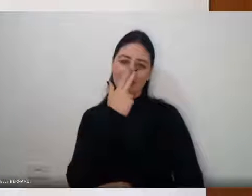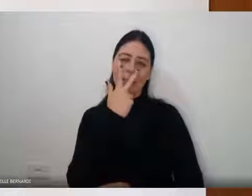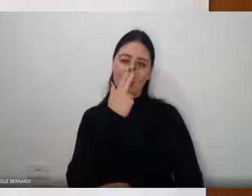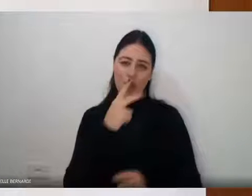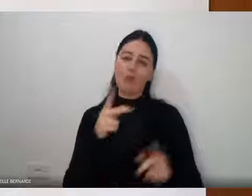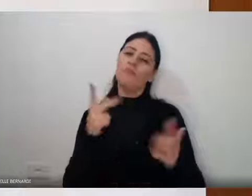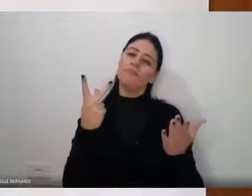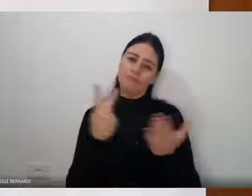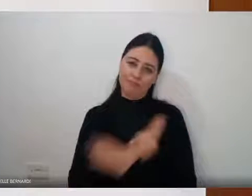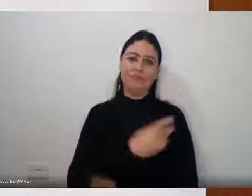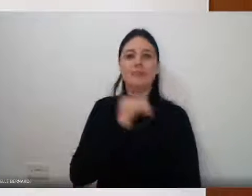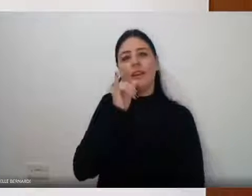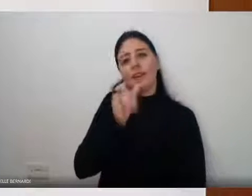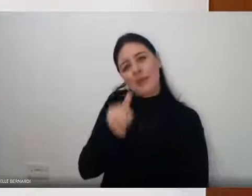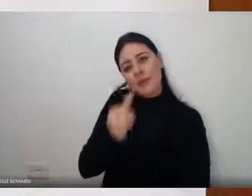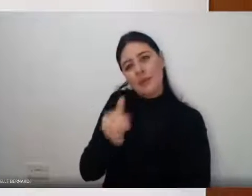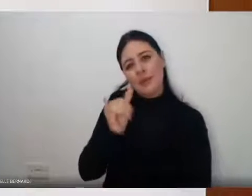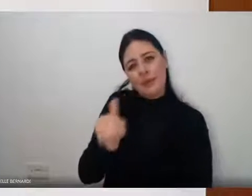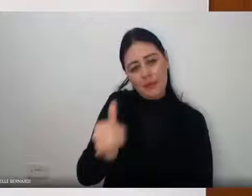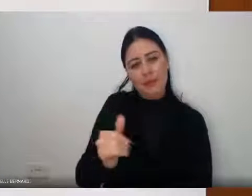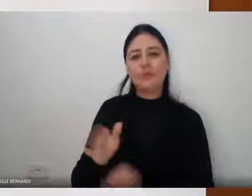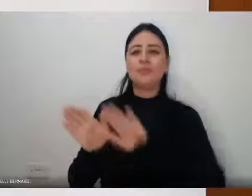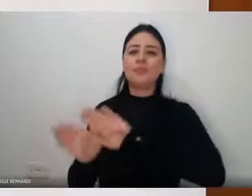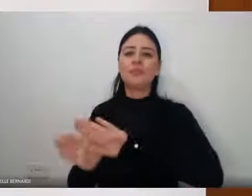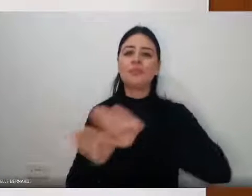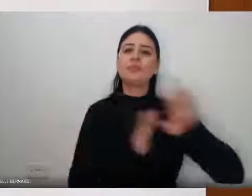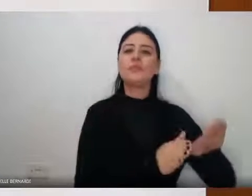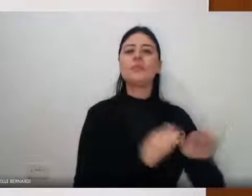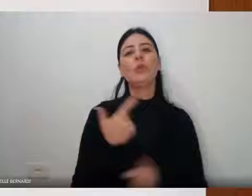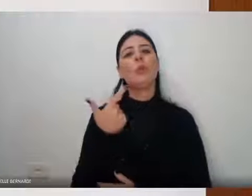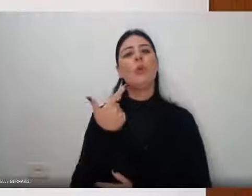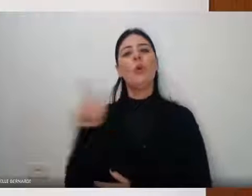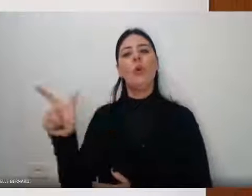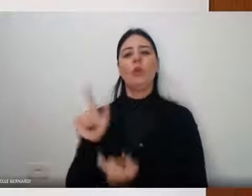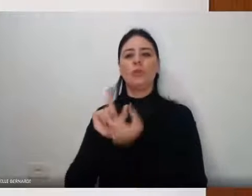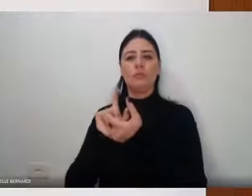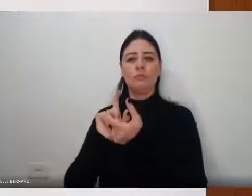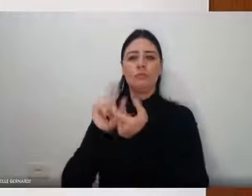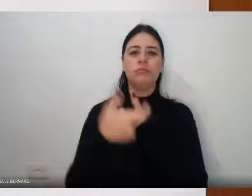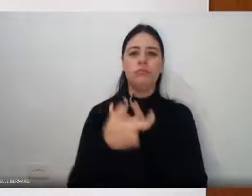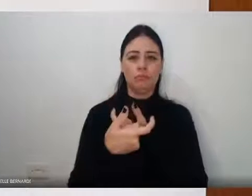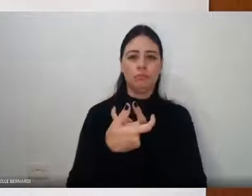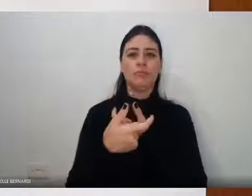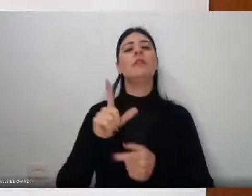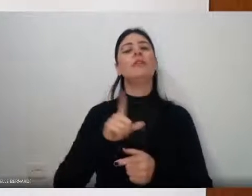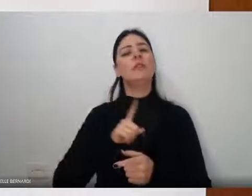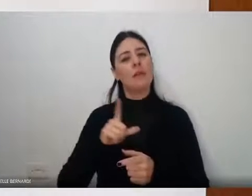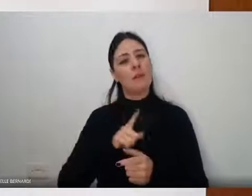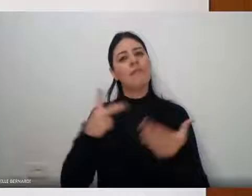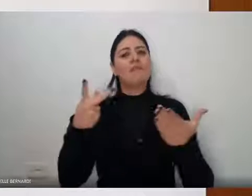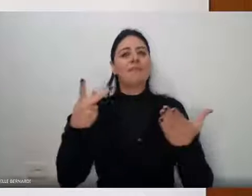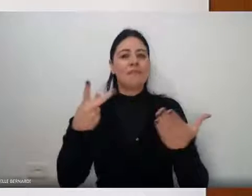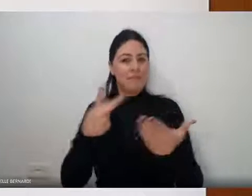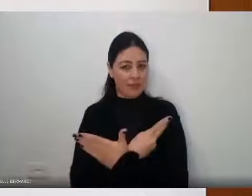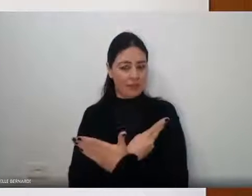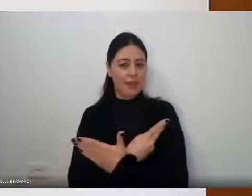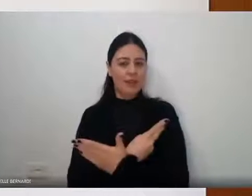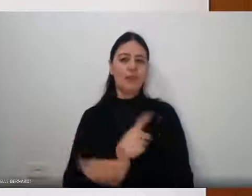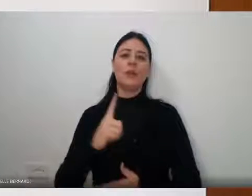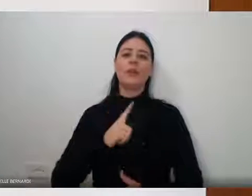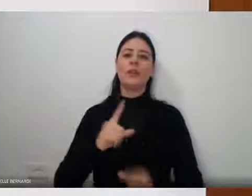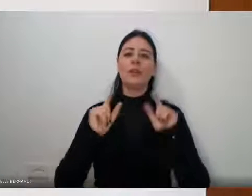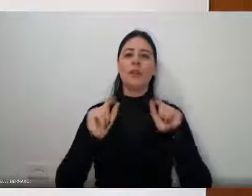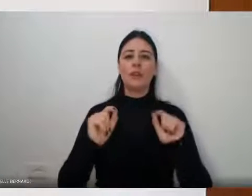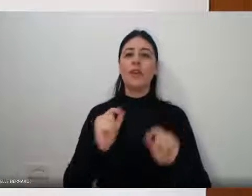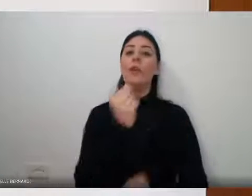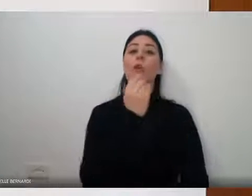equivocada foi, cor de burro quando foge. Qual é a sua cor? Na verdade, o